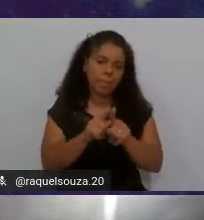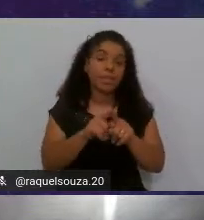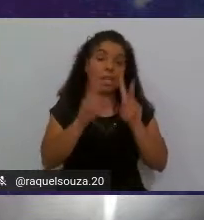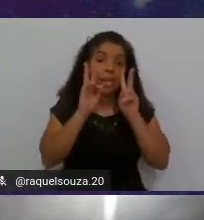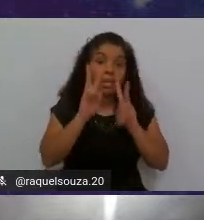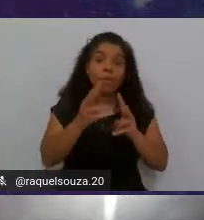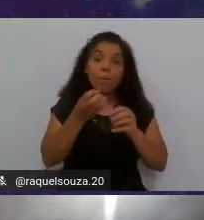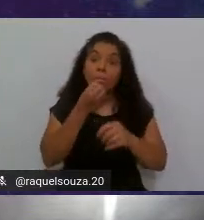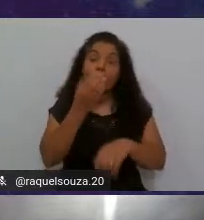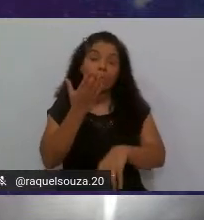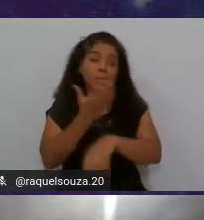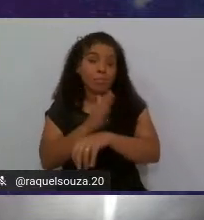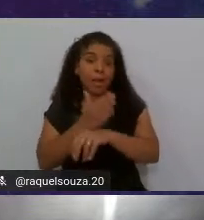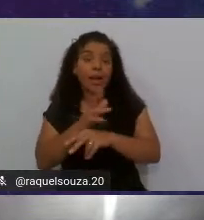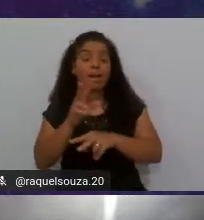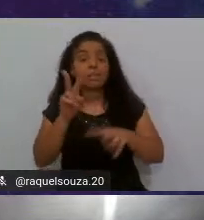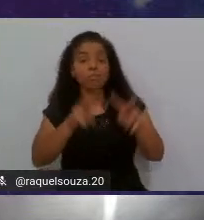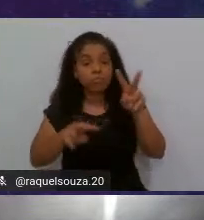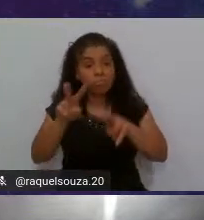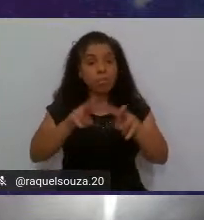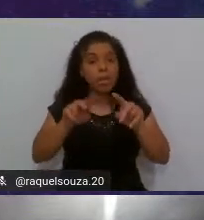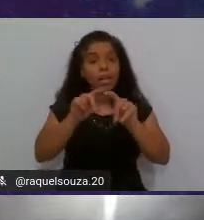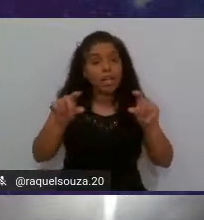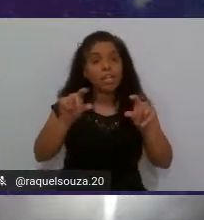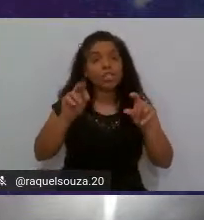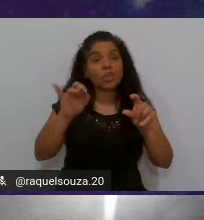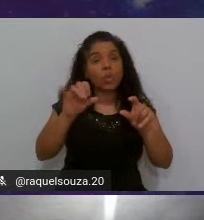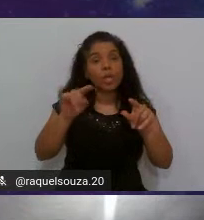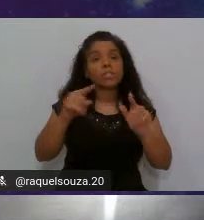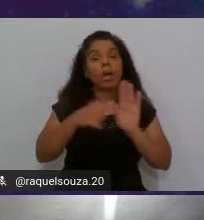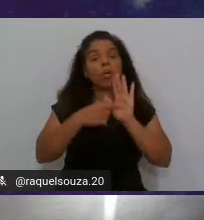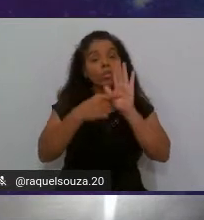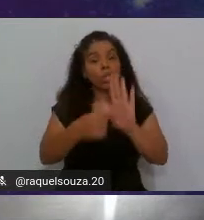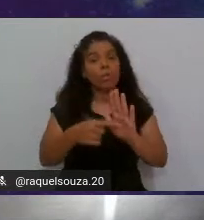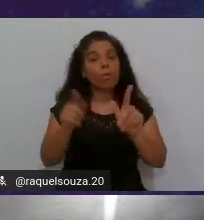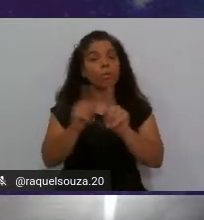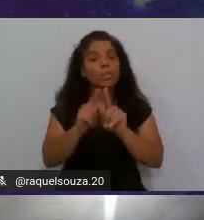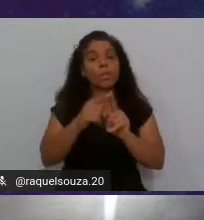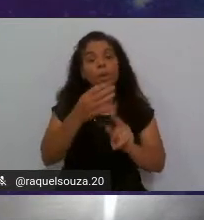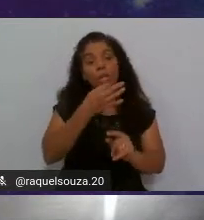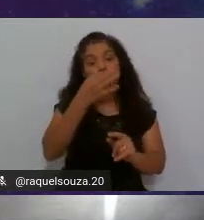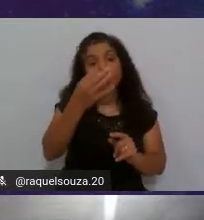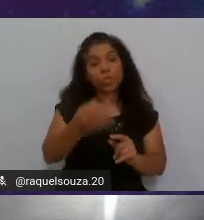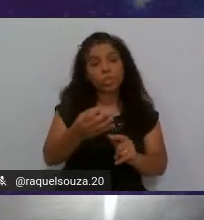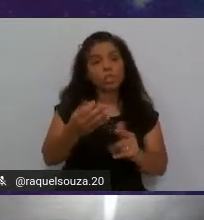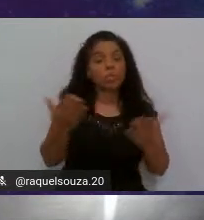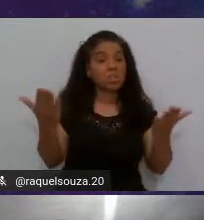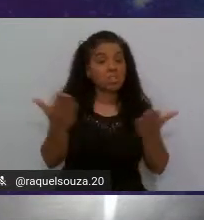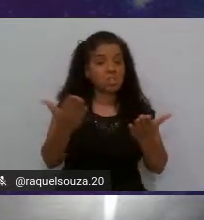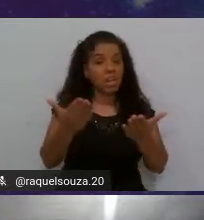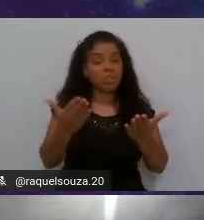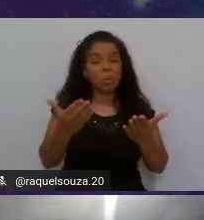olha na estruturação e te mostra também sugestões atualizadas para